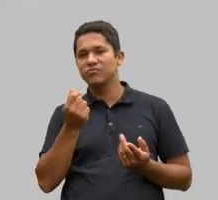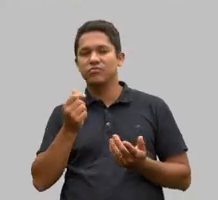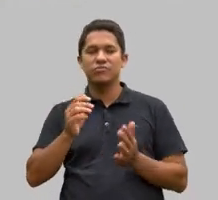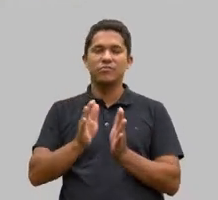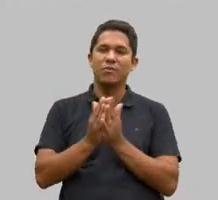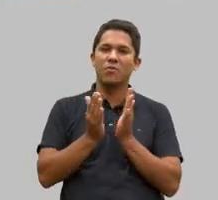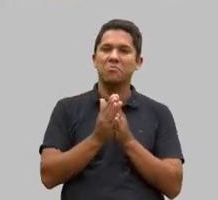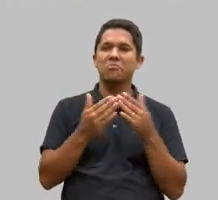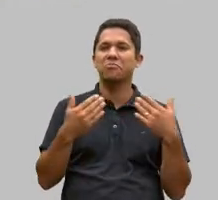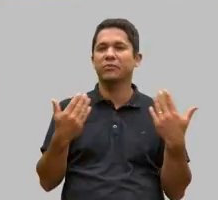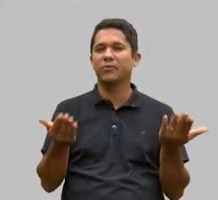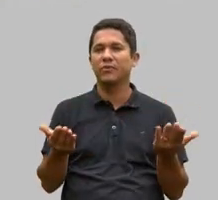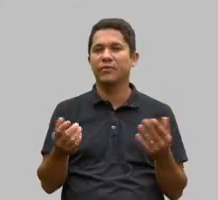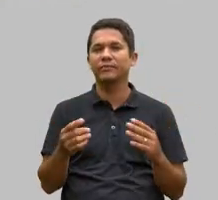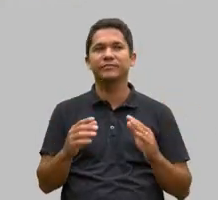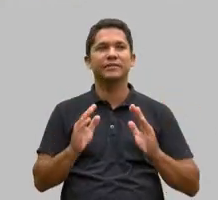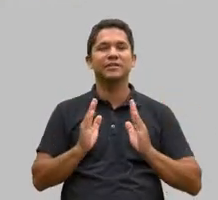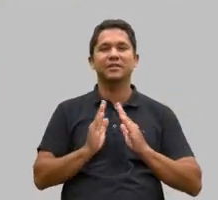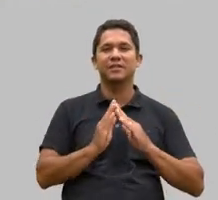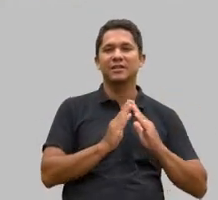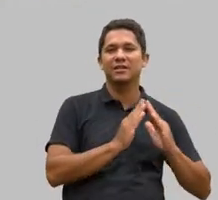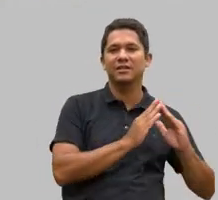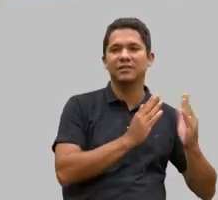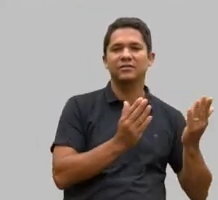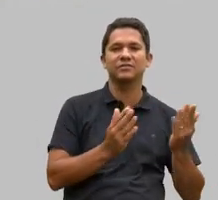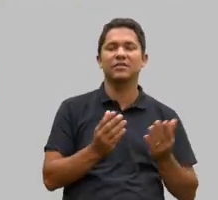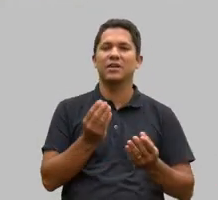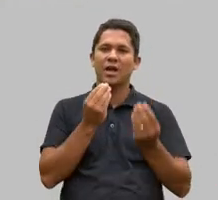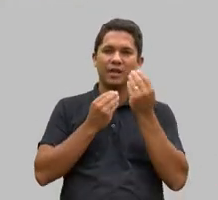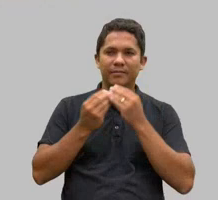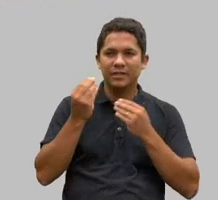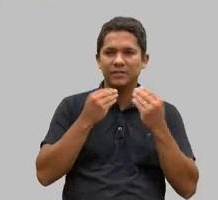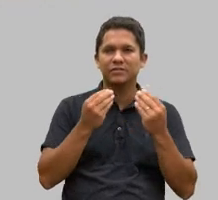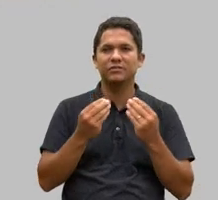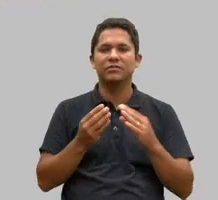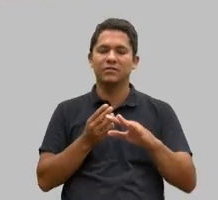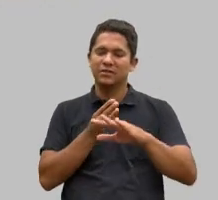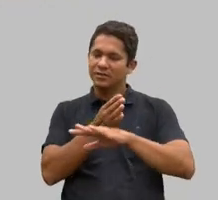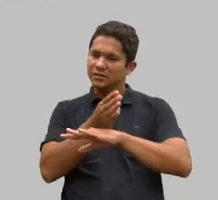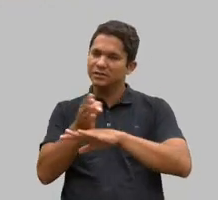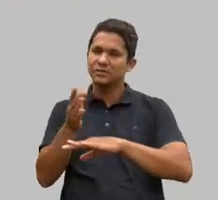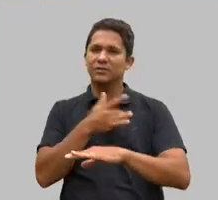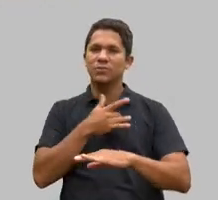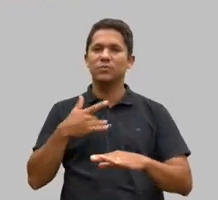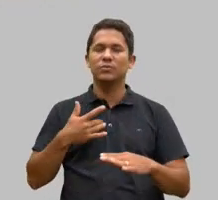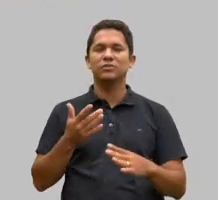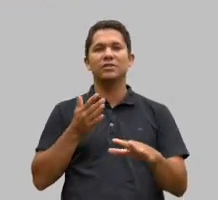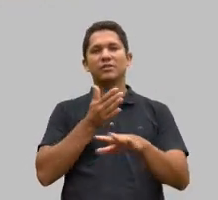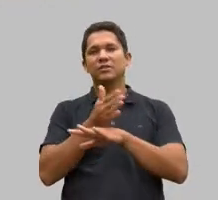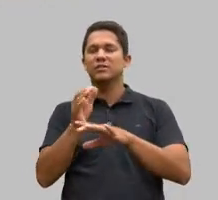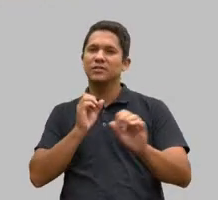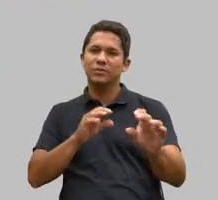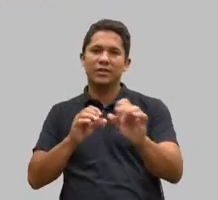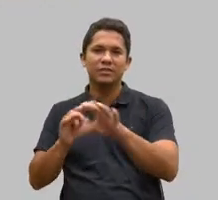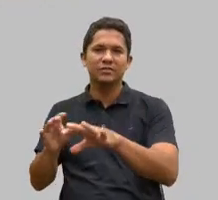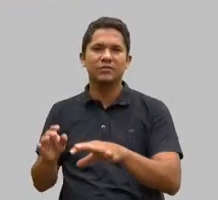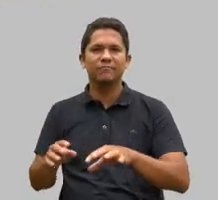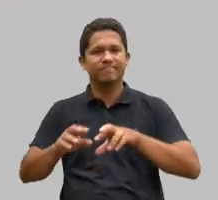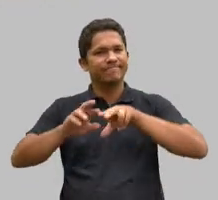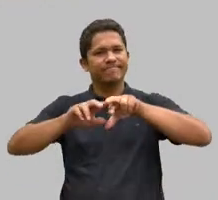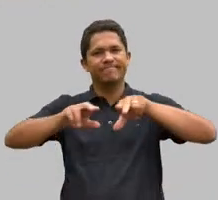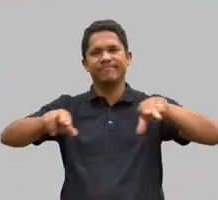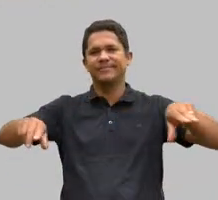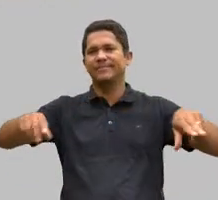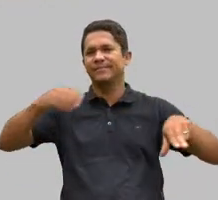para moradia, saneamento básico, alimentação, acesso à saúde, à educação. Então, são muitas vulnerabilidades